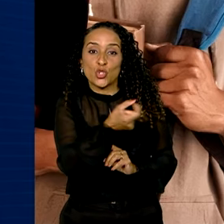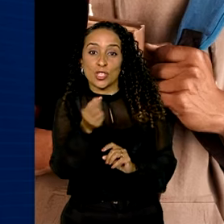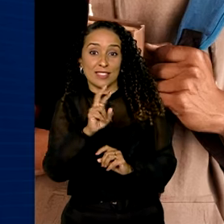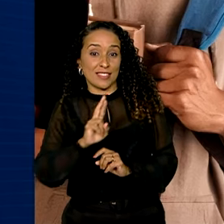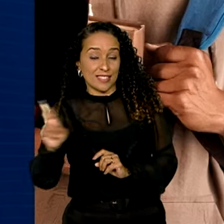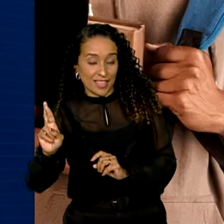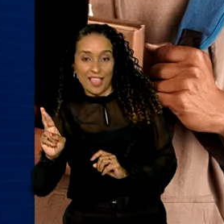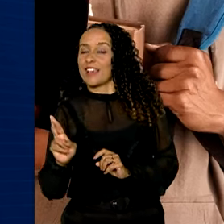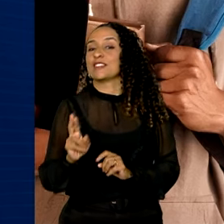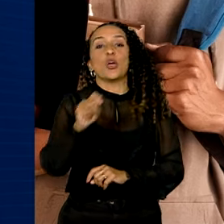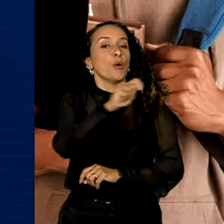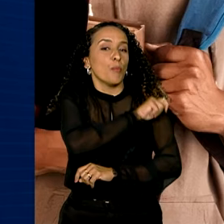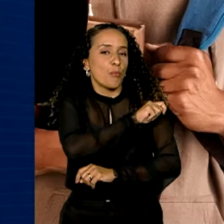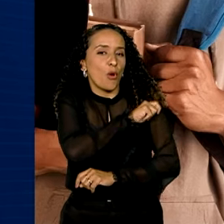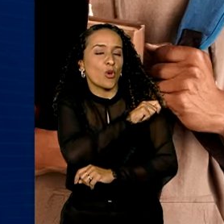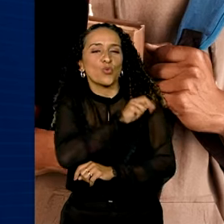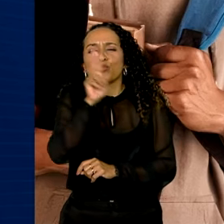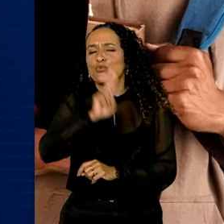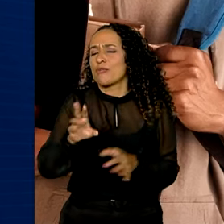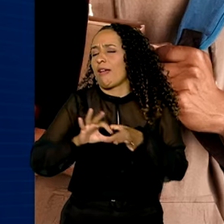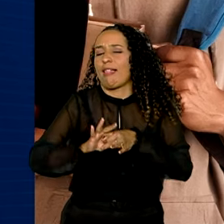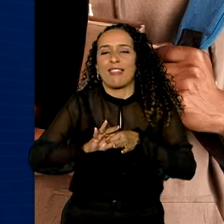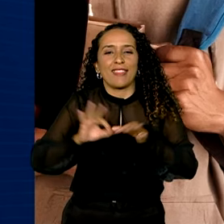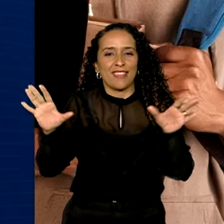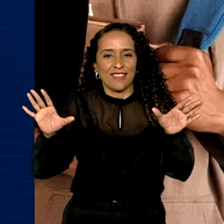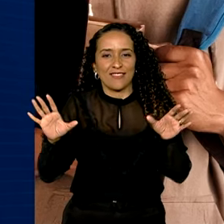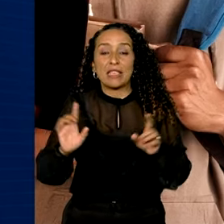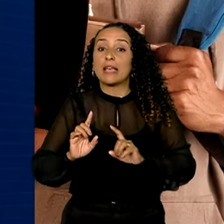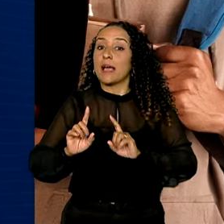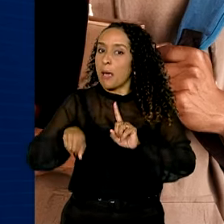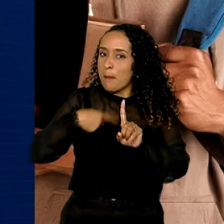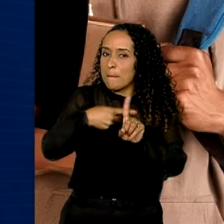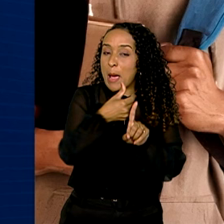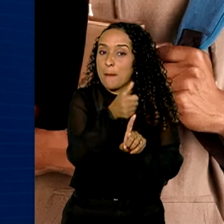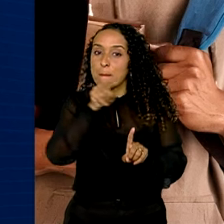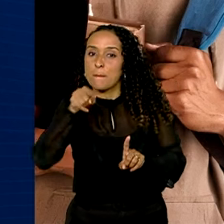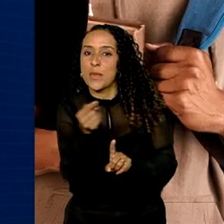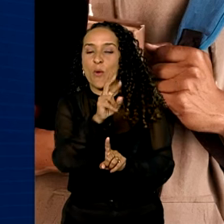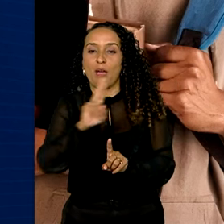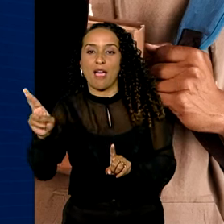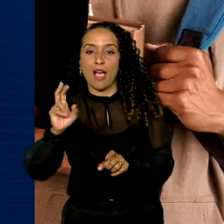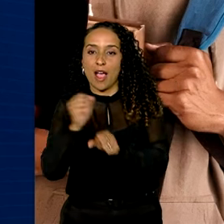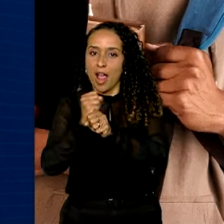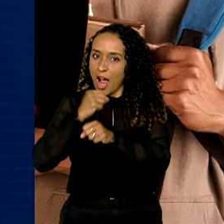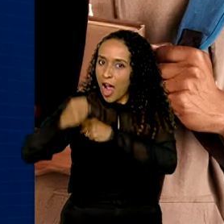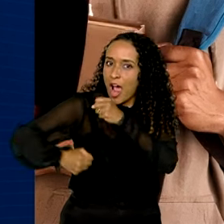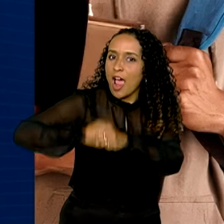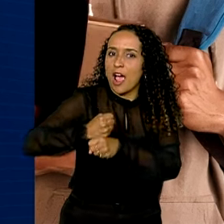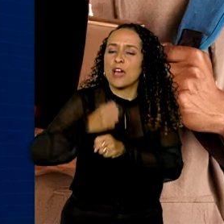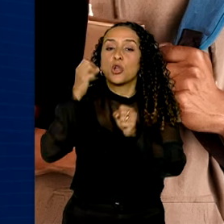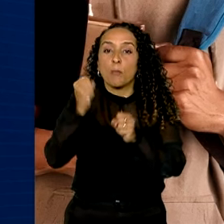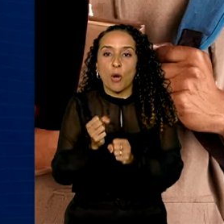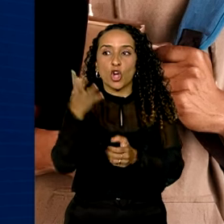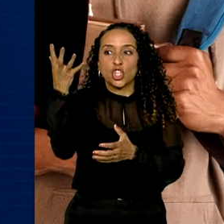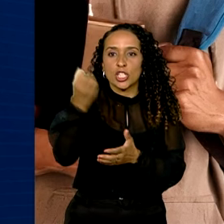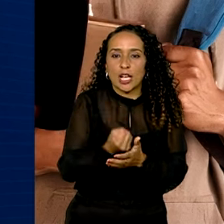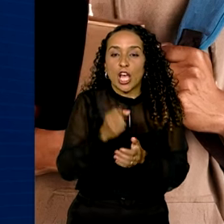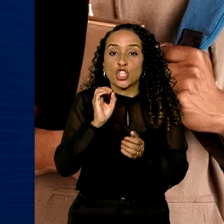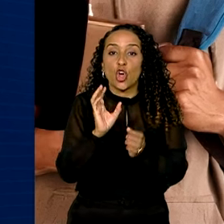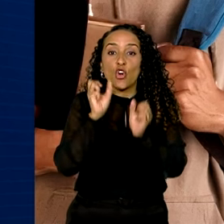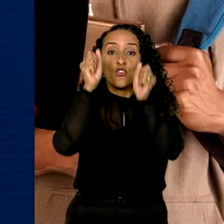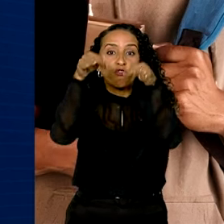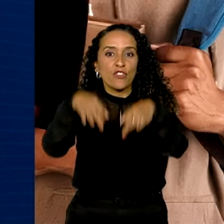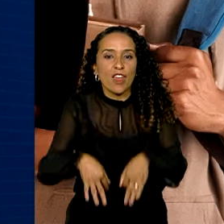reais para o estudante usar como quiser e mais mil reais por ano que pode ser sacado apenas ao